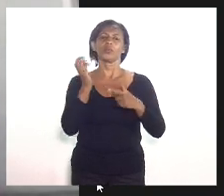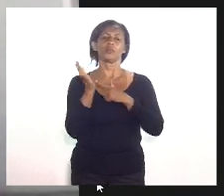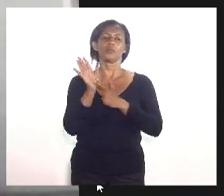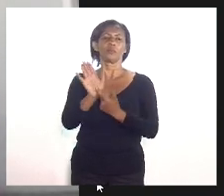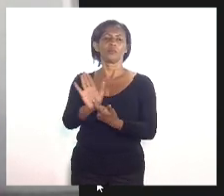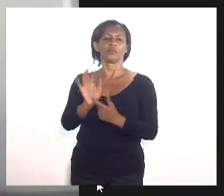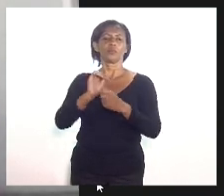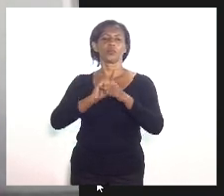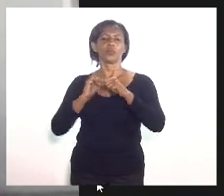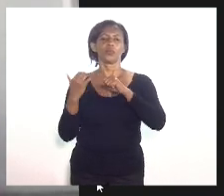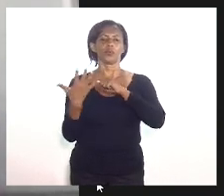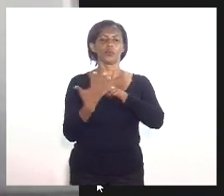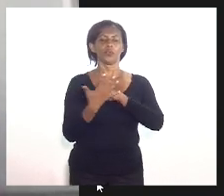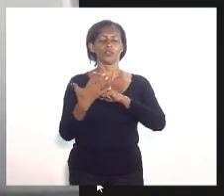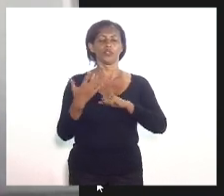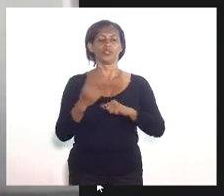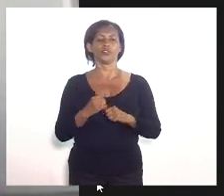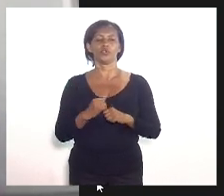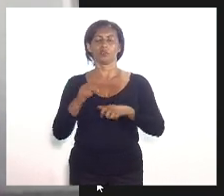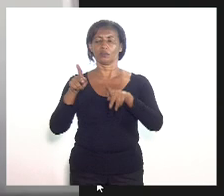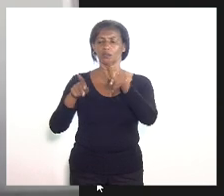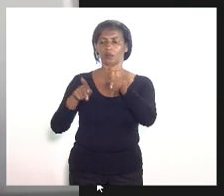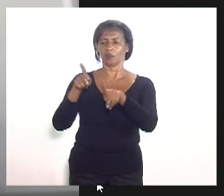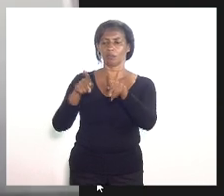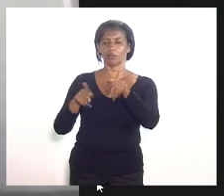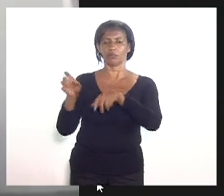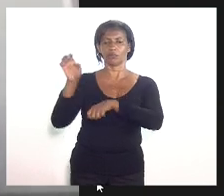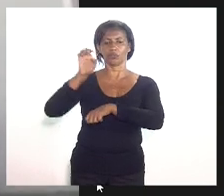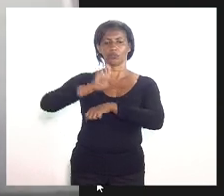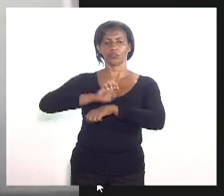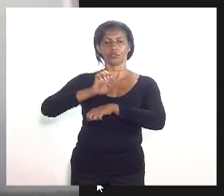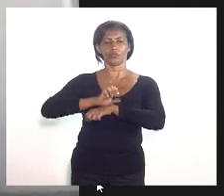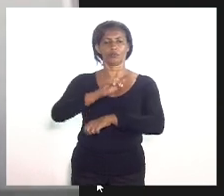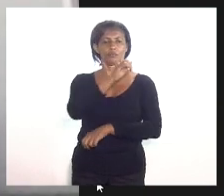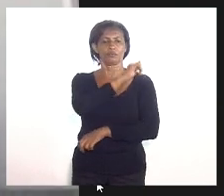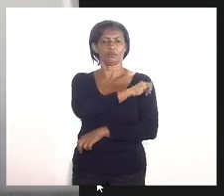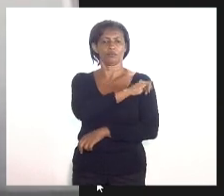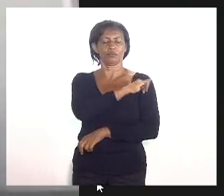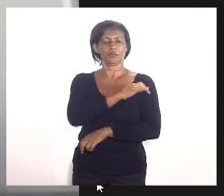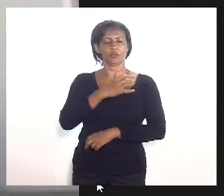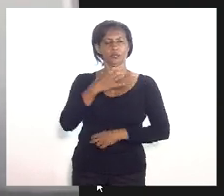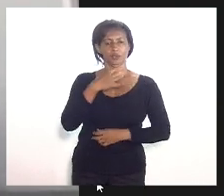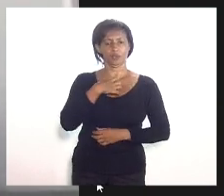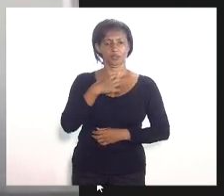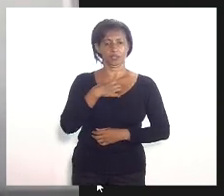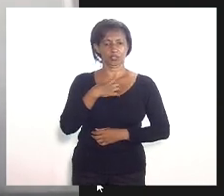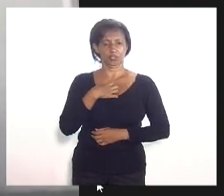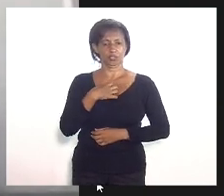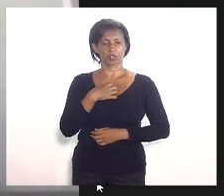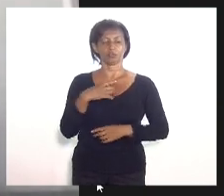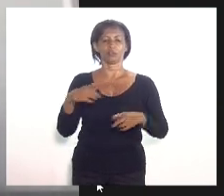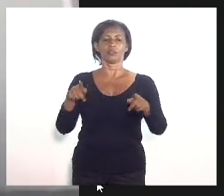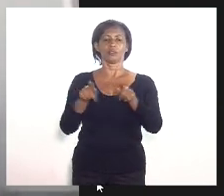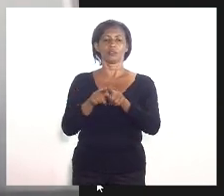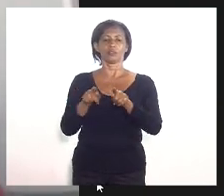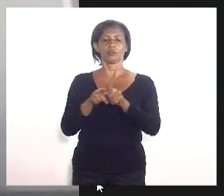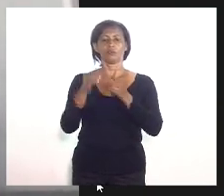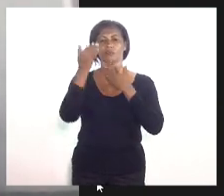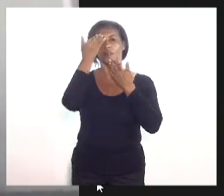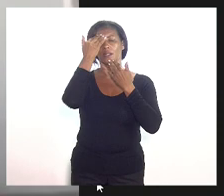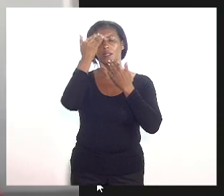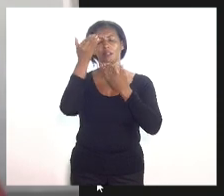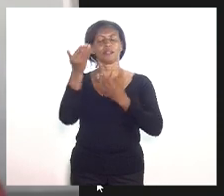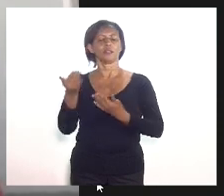a COVID-19 na população do estado do Rio de Janeiro. Nesse sentido, também agradecer a